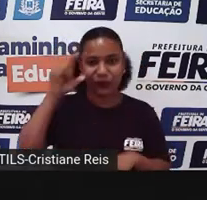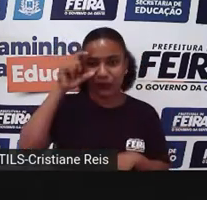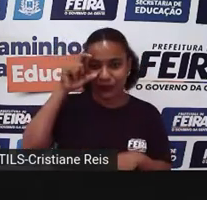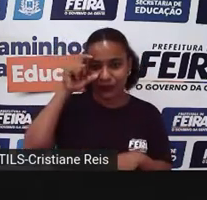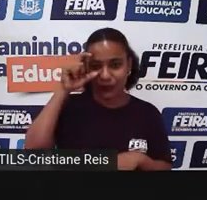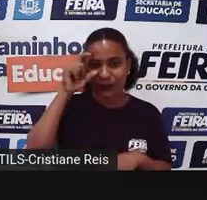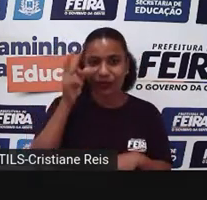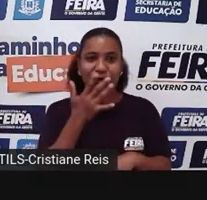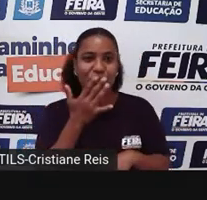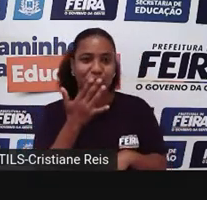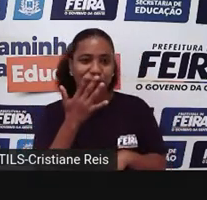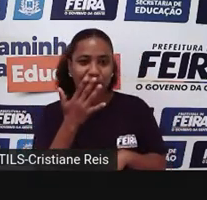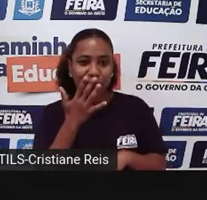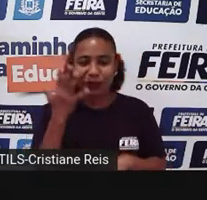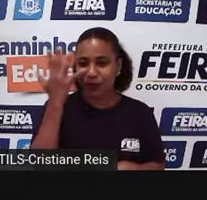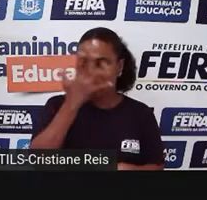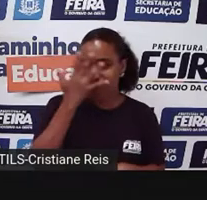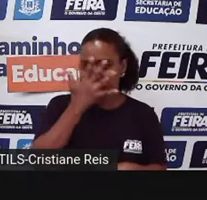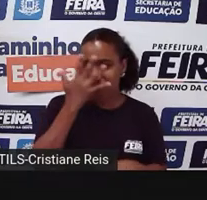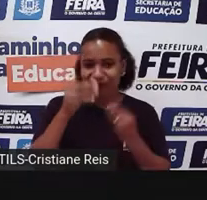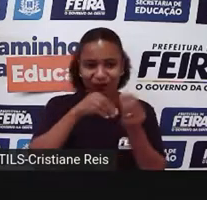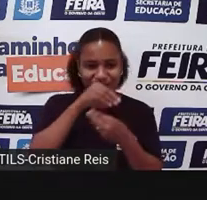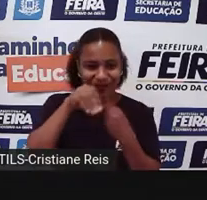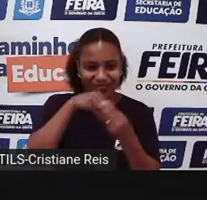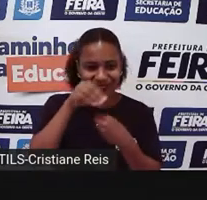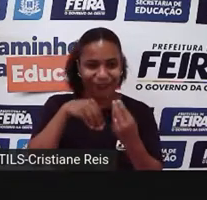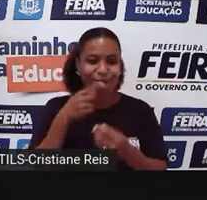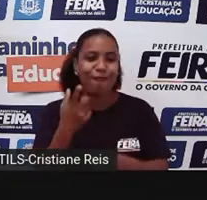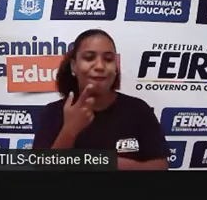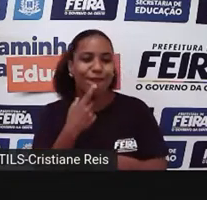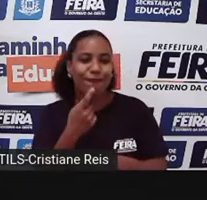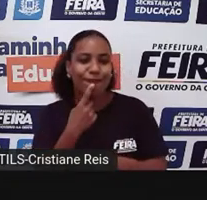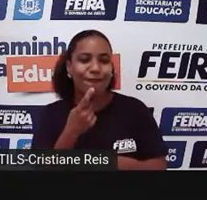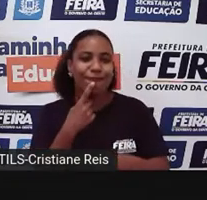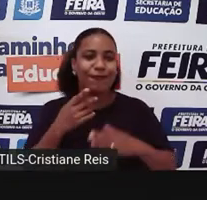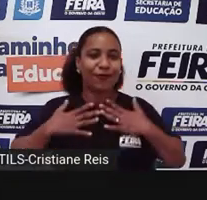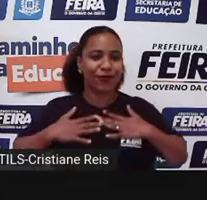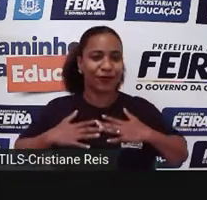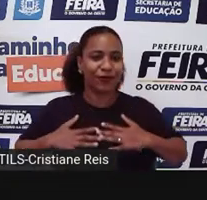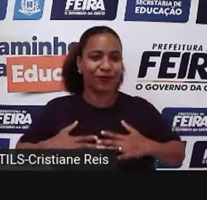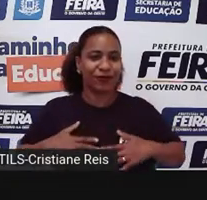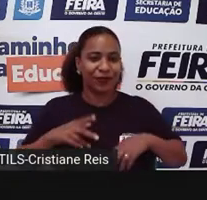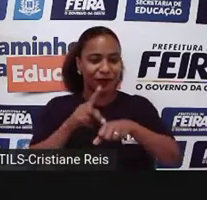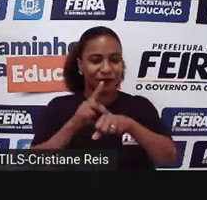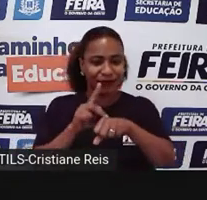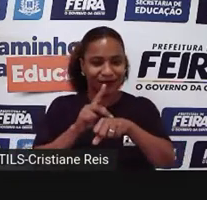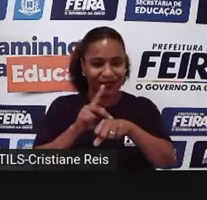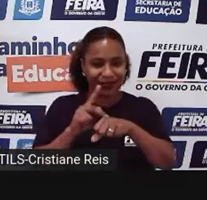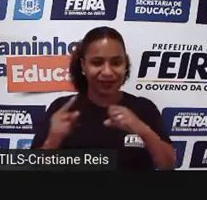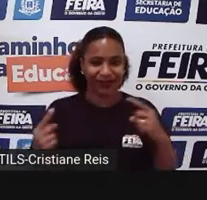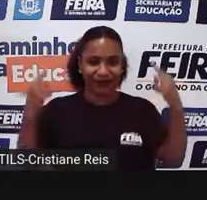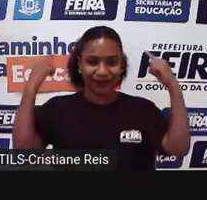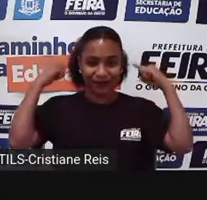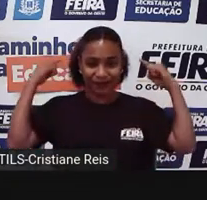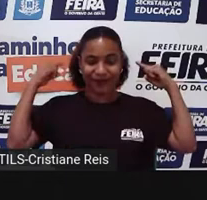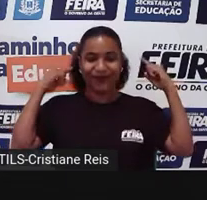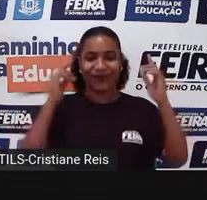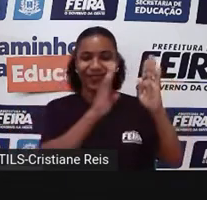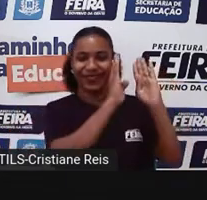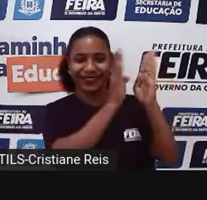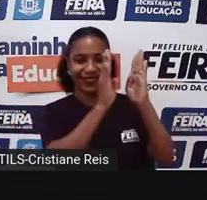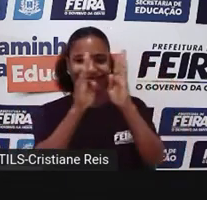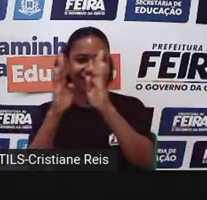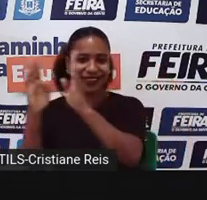transparente com vermelho. Estou com o vestido preto. Atrás de mim tem uma estante de livros, né? Me